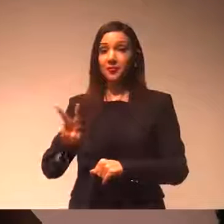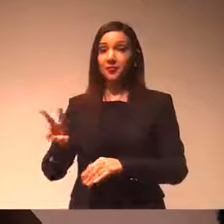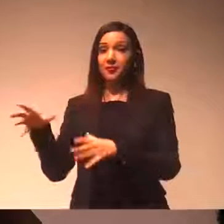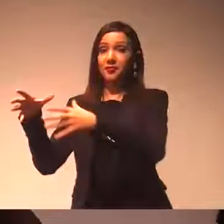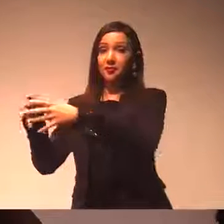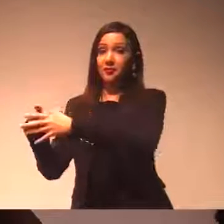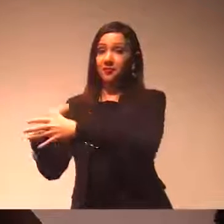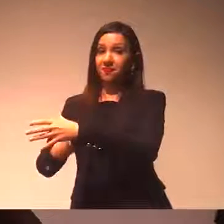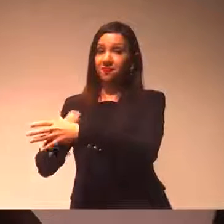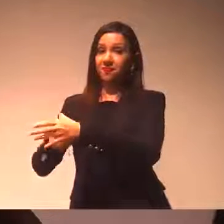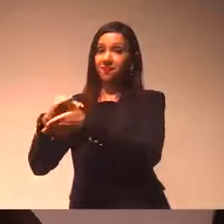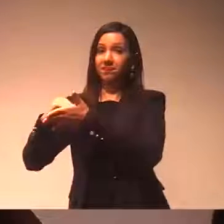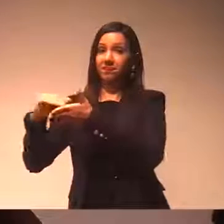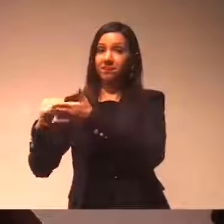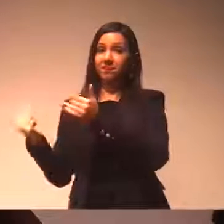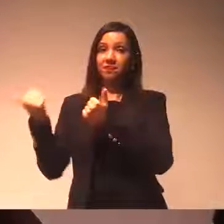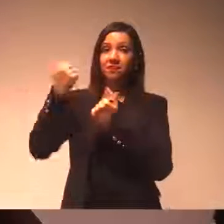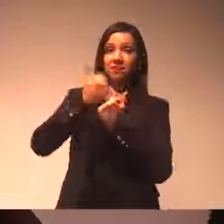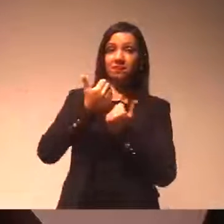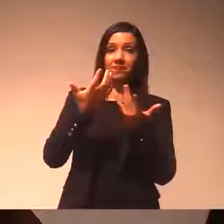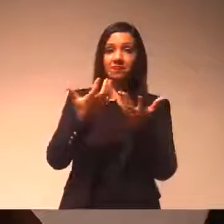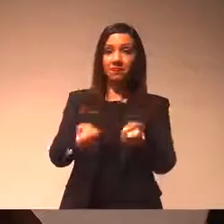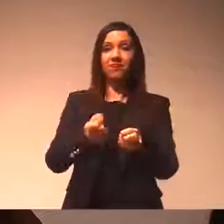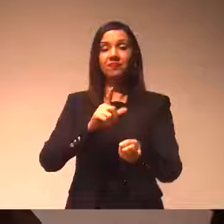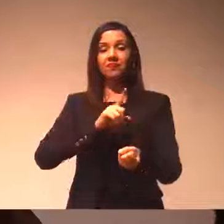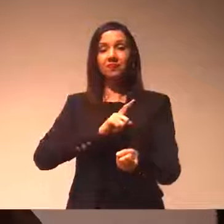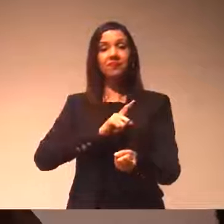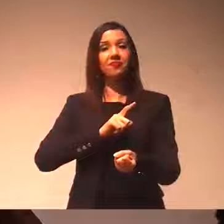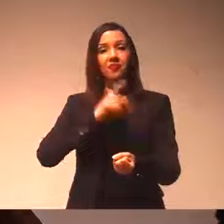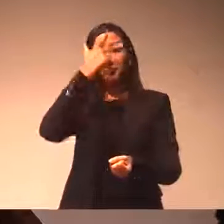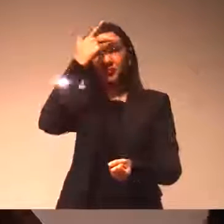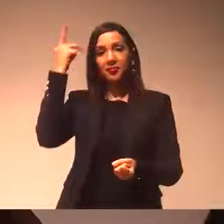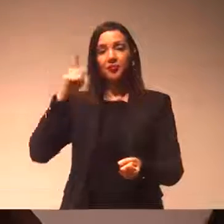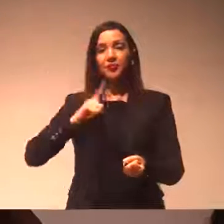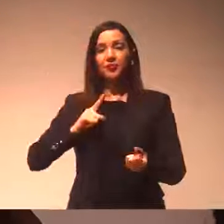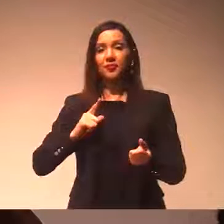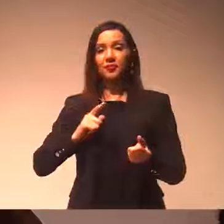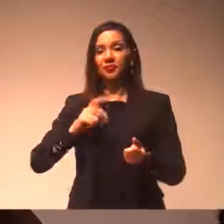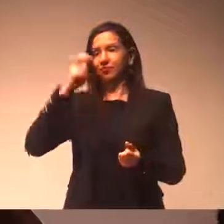atuando na secretaria, que assumiu recentemente. uma pessoa técnica.